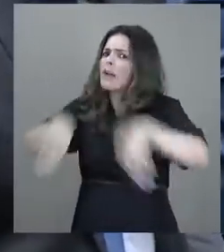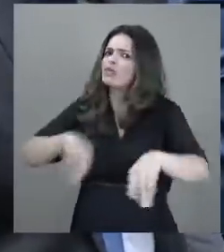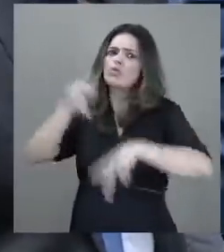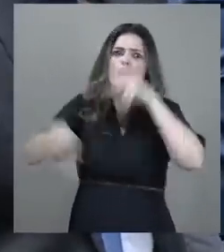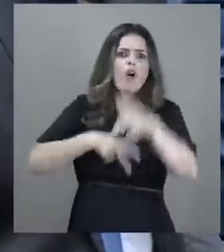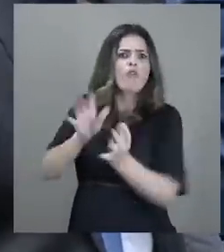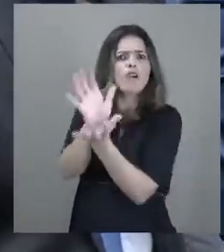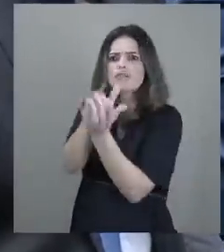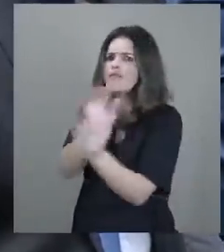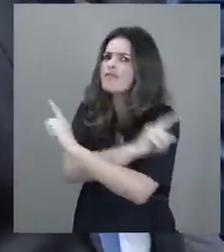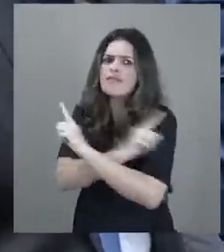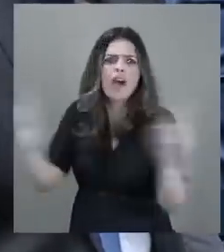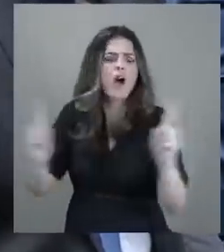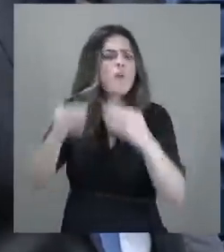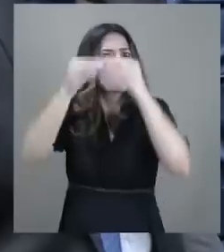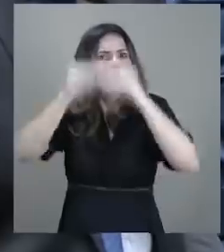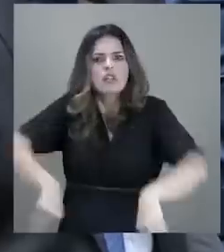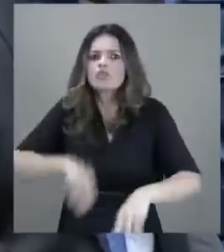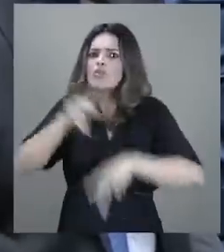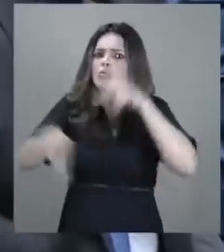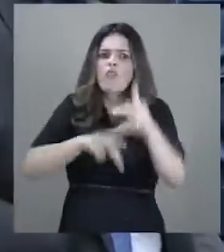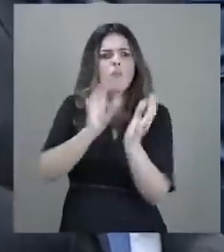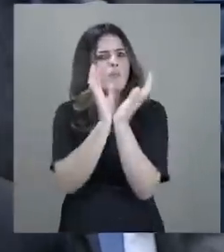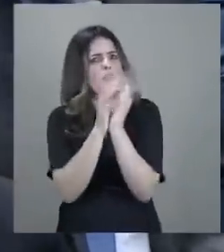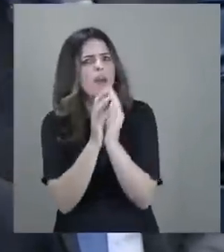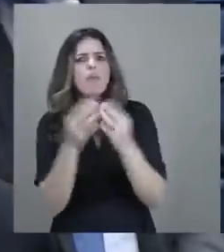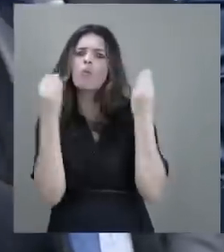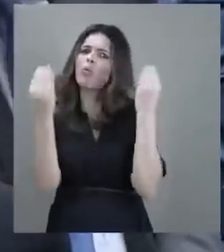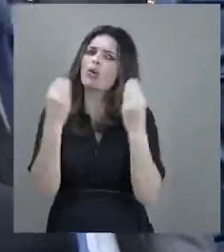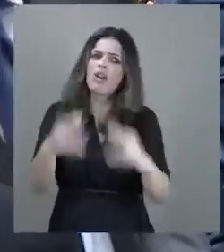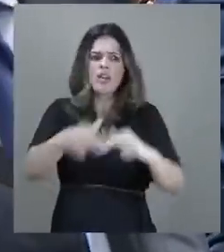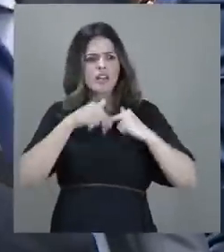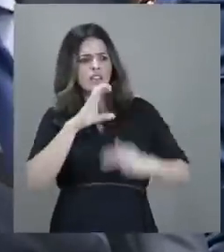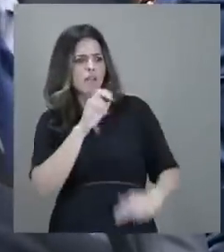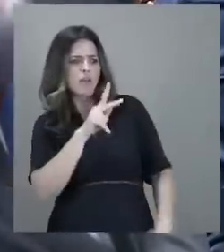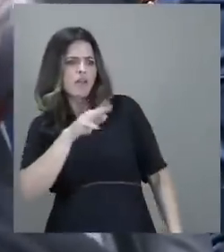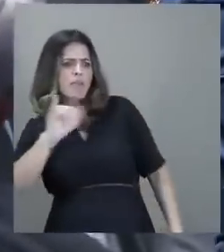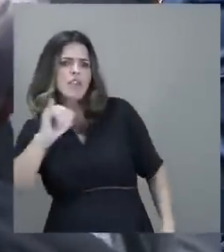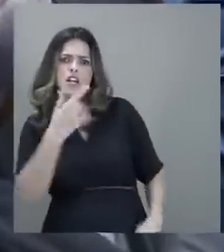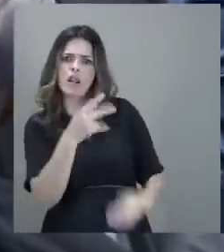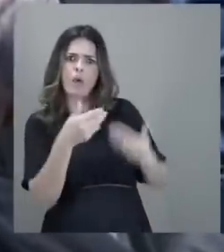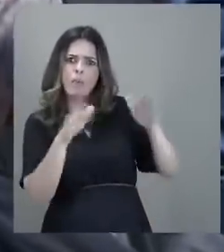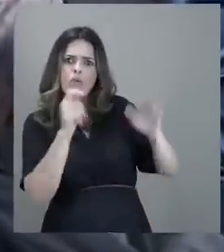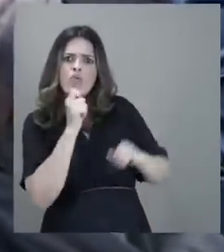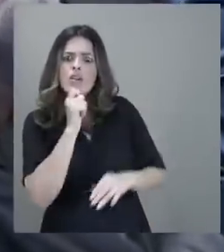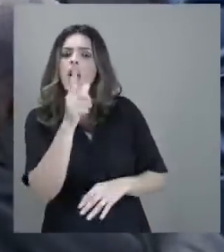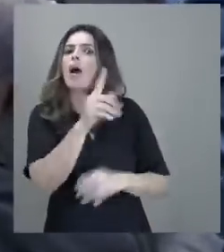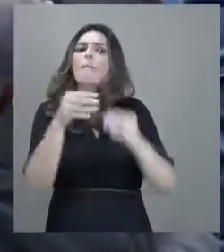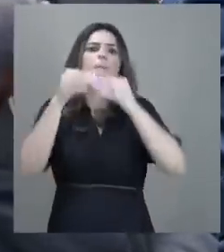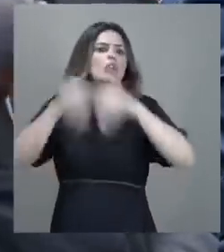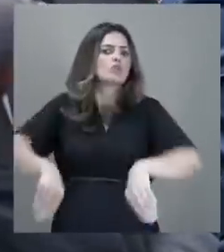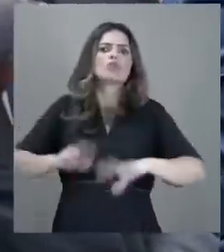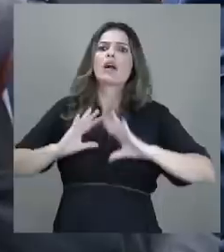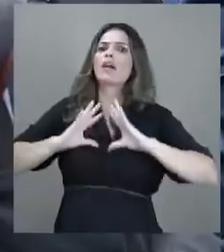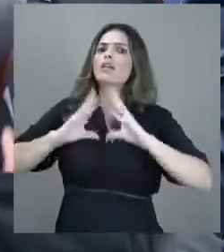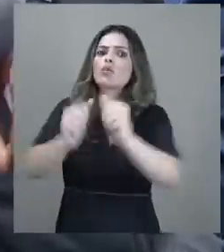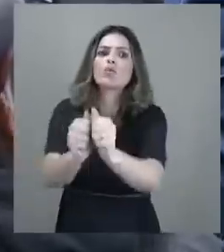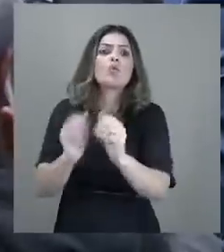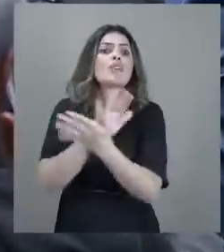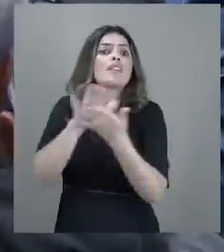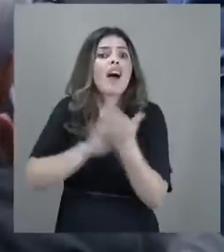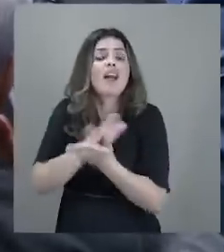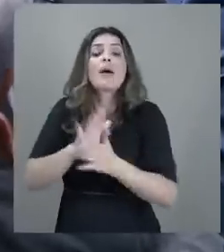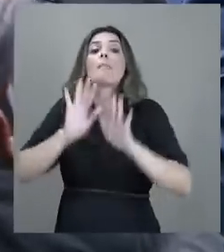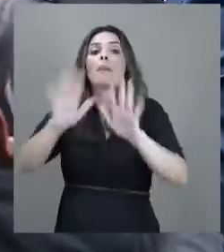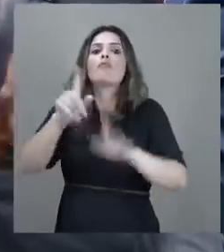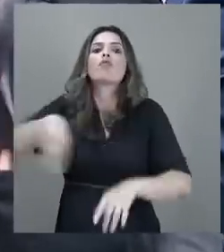do Recife. Não prejudiquem o povo pernambucano por conta disso. Aliás, não deveriam prejudicar em lugar nenhum. Talvez seja por